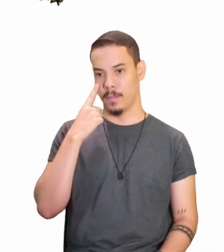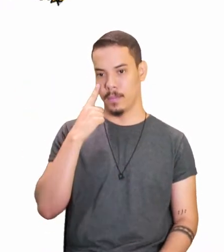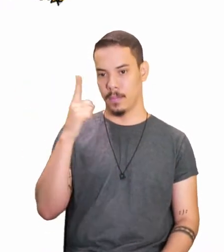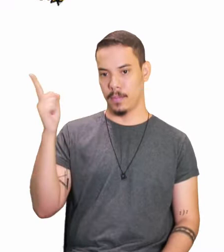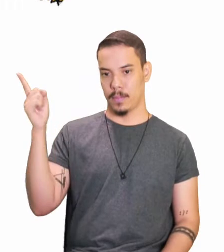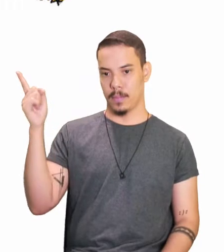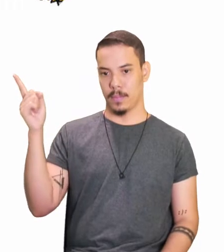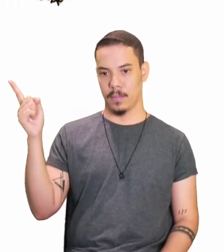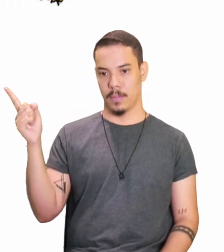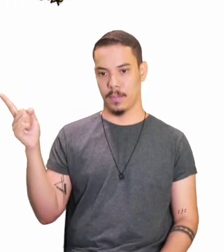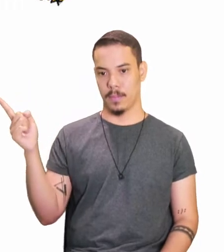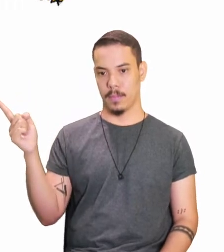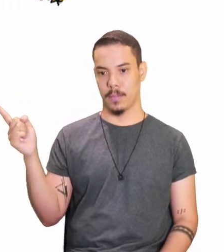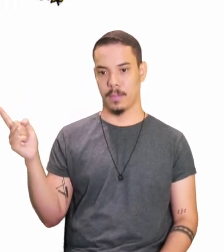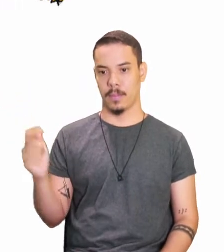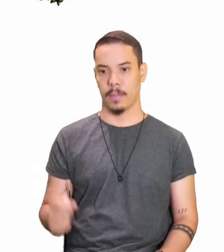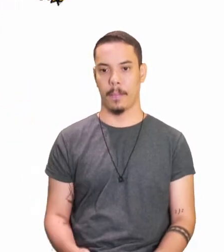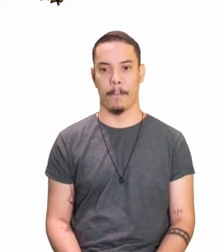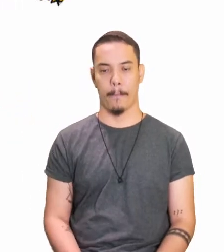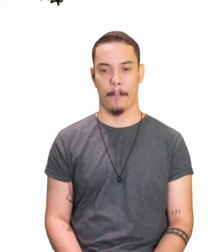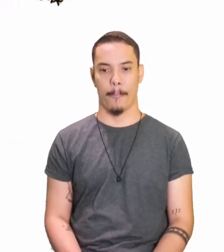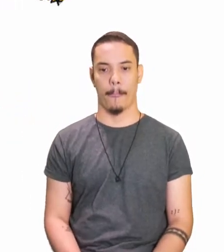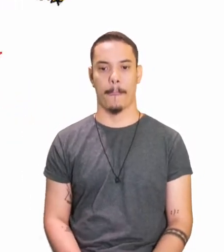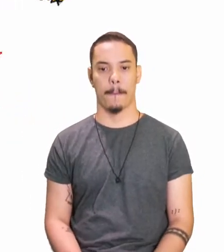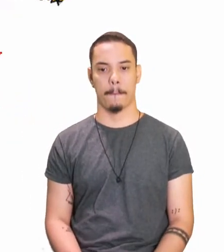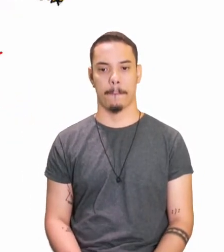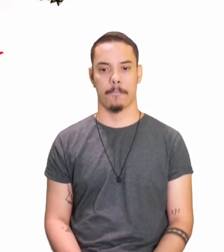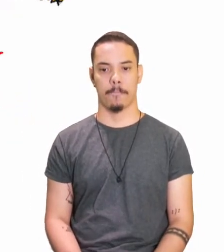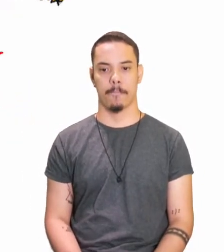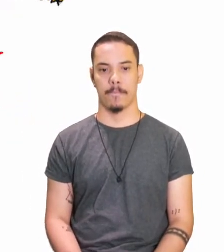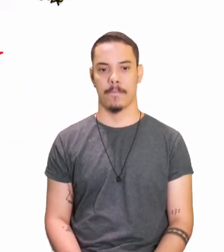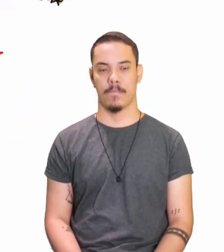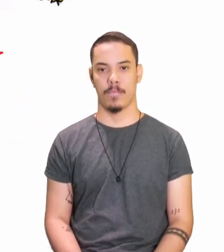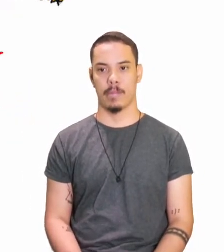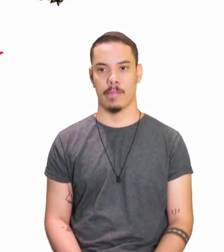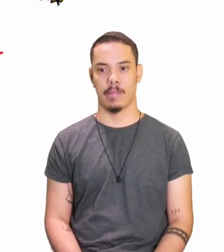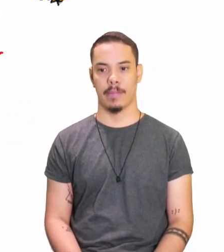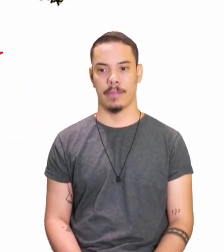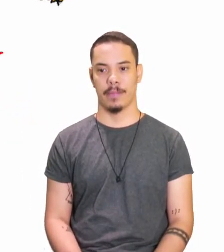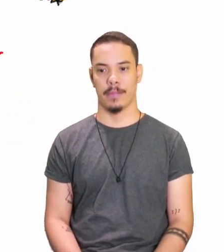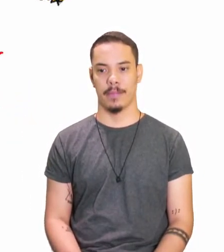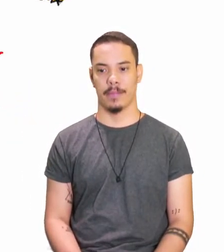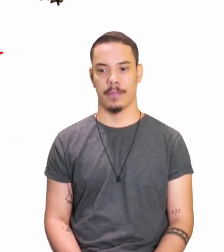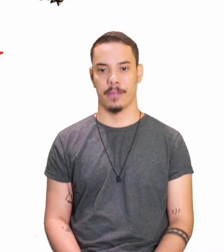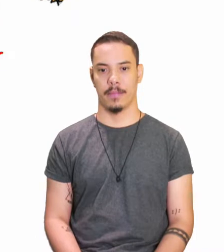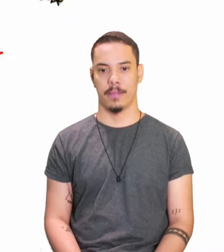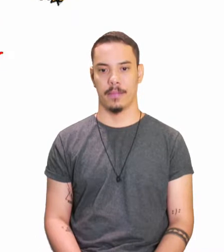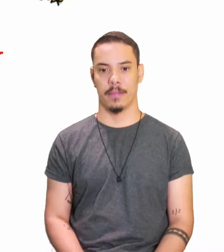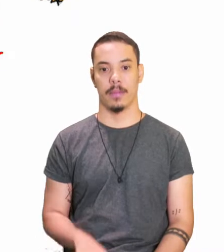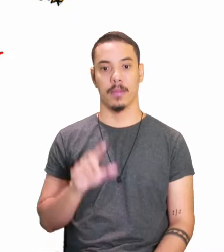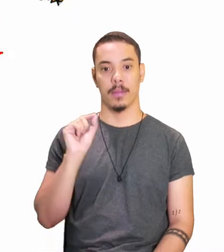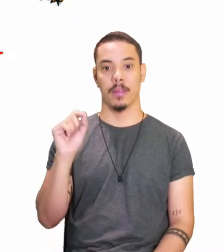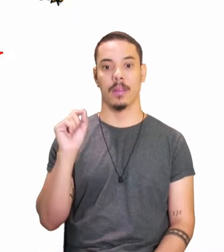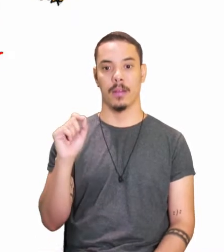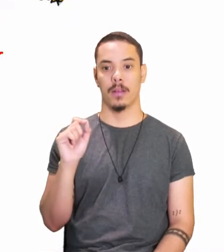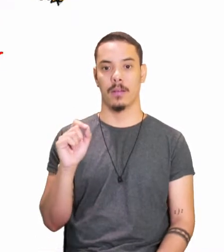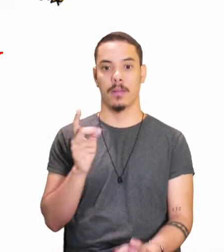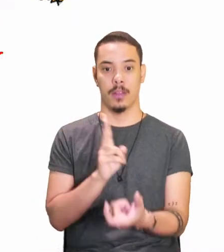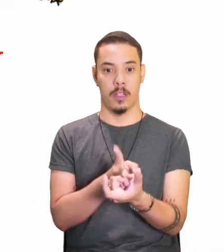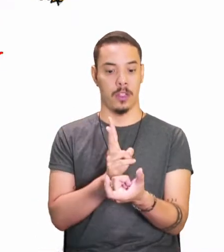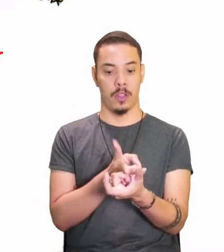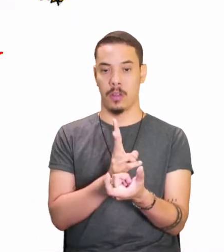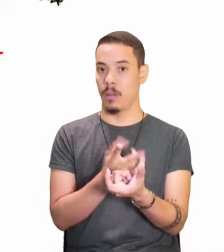cantaste, ele cantou, nós cantamos, vós cantartes, eles cantaram. Que que aconteceu com radical?